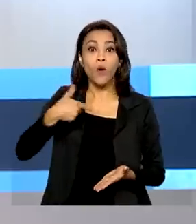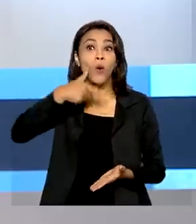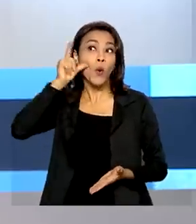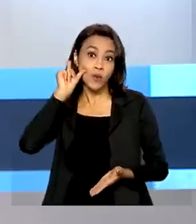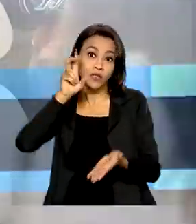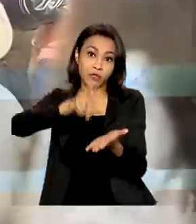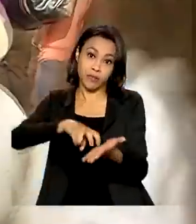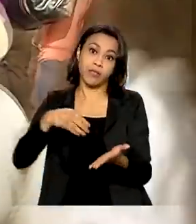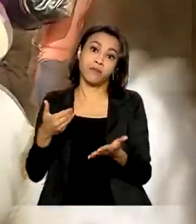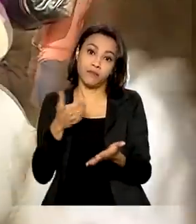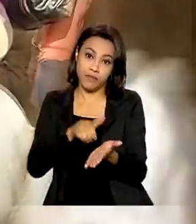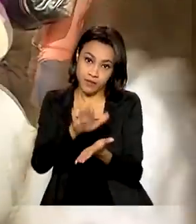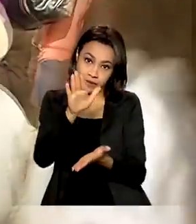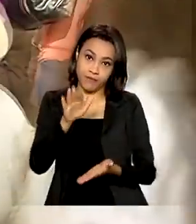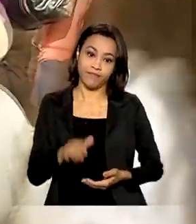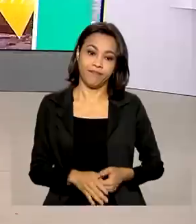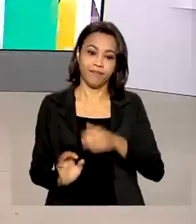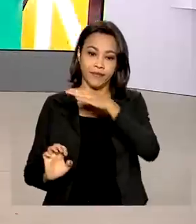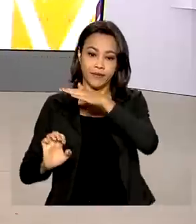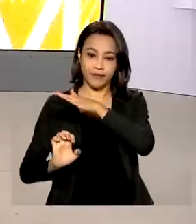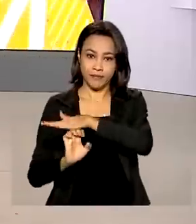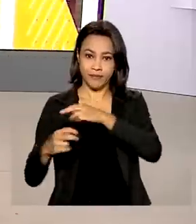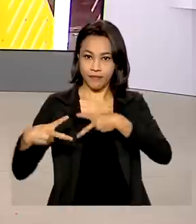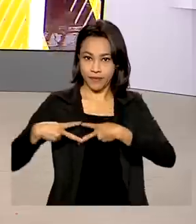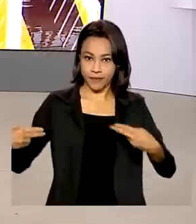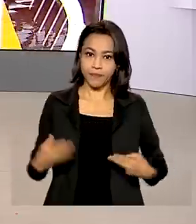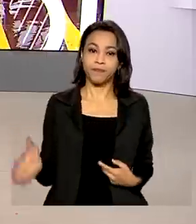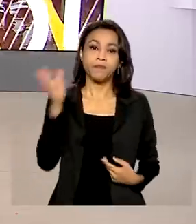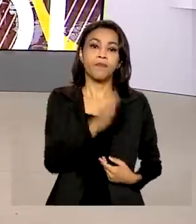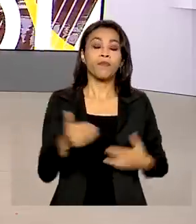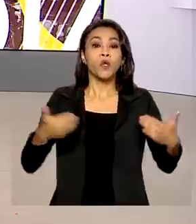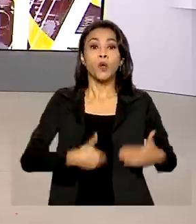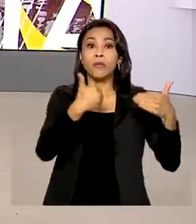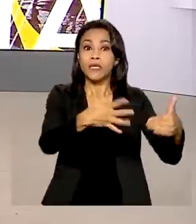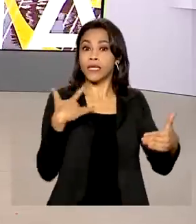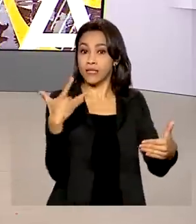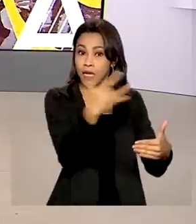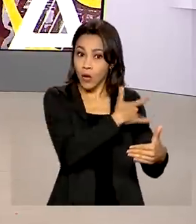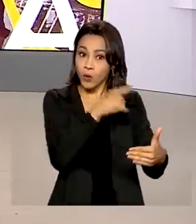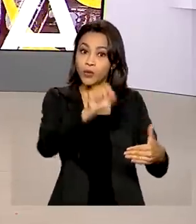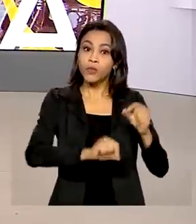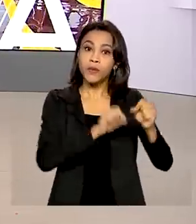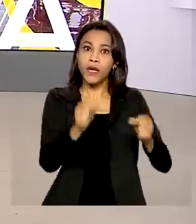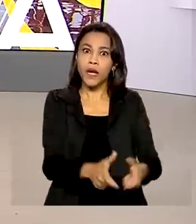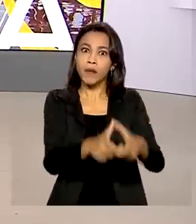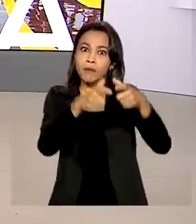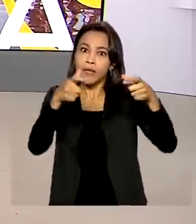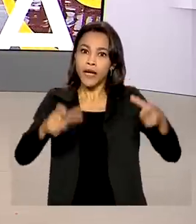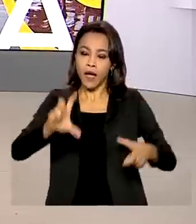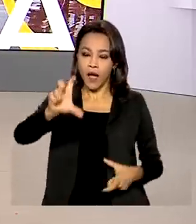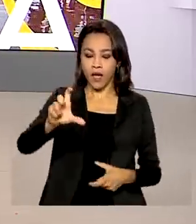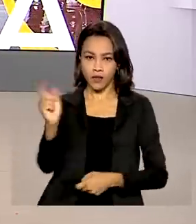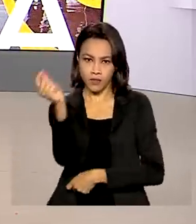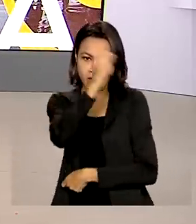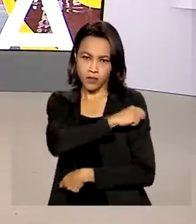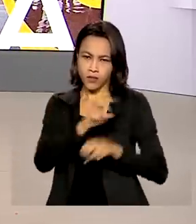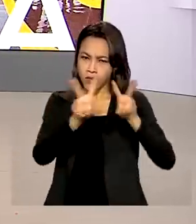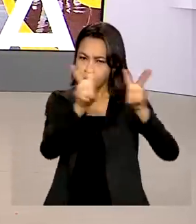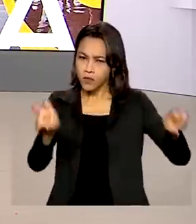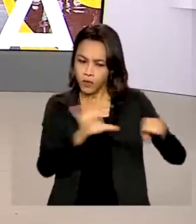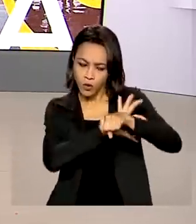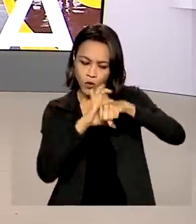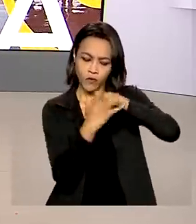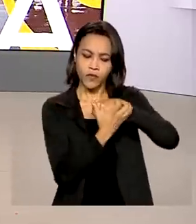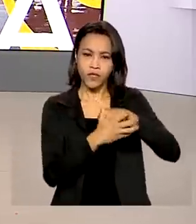de ontem. O Ministério da Saúde lançou uma campanha para ampliar a segunda dose de reforço da vacina contra a Covid-19